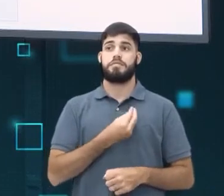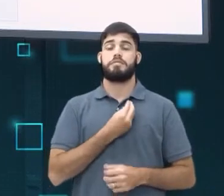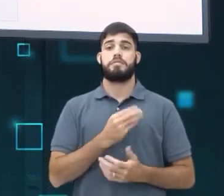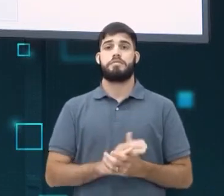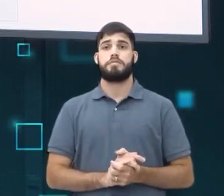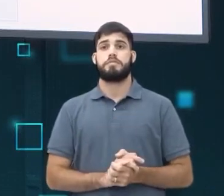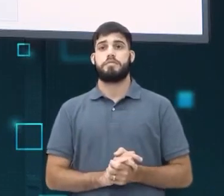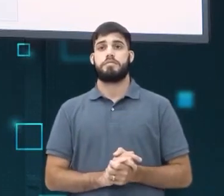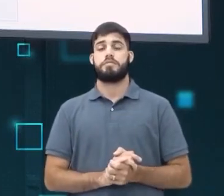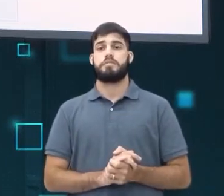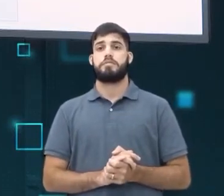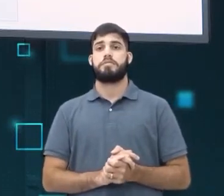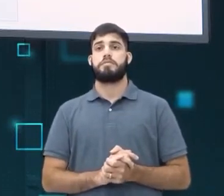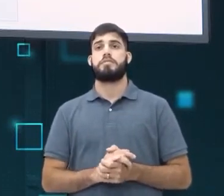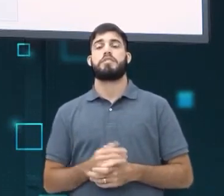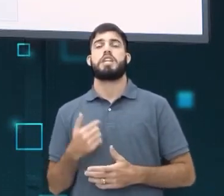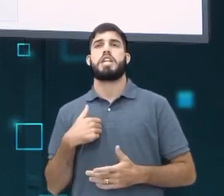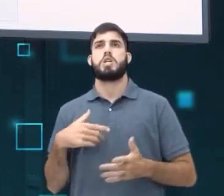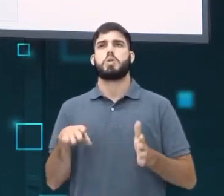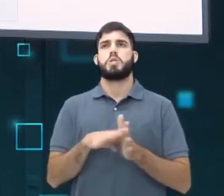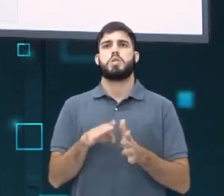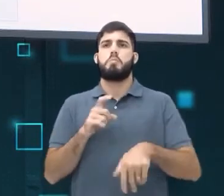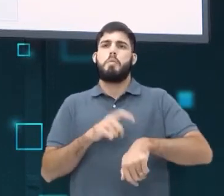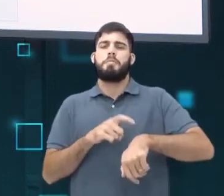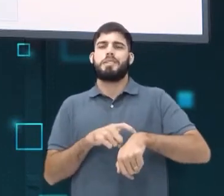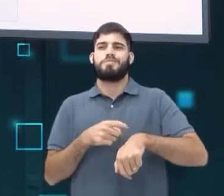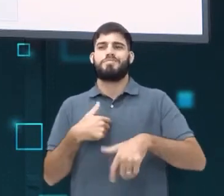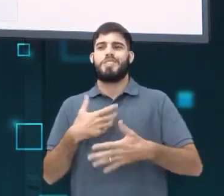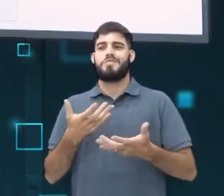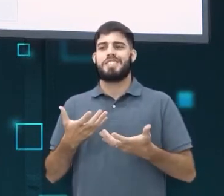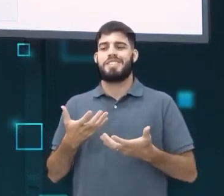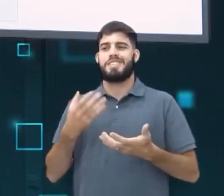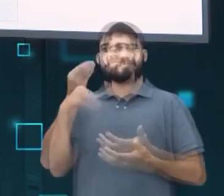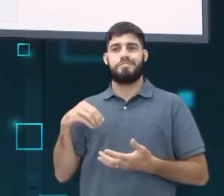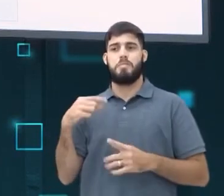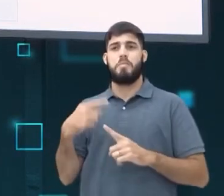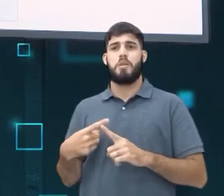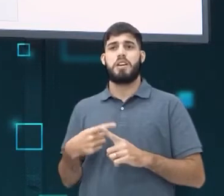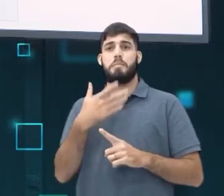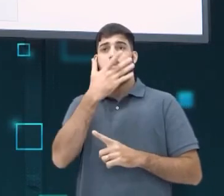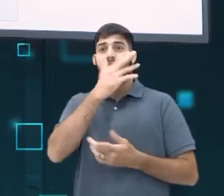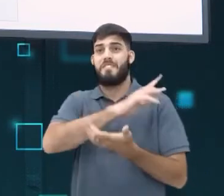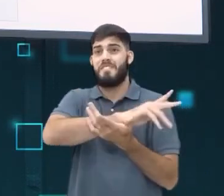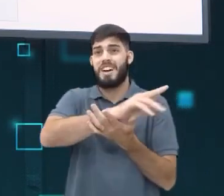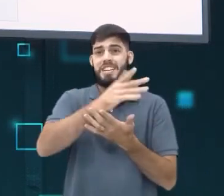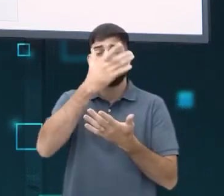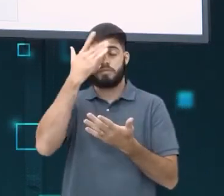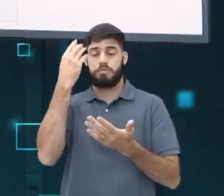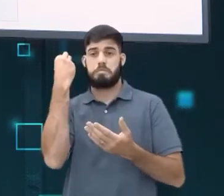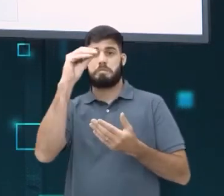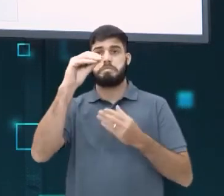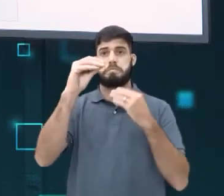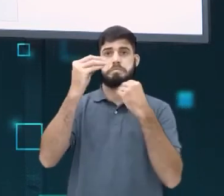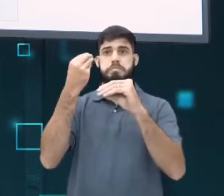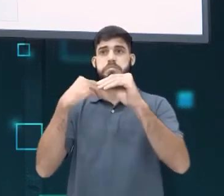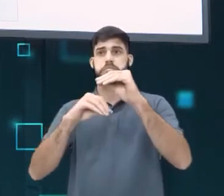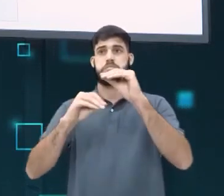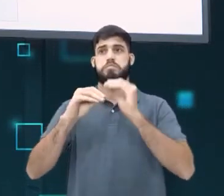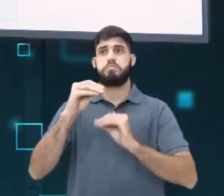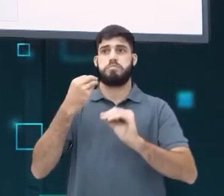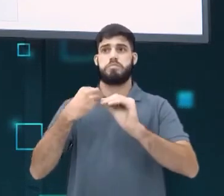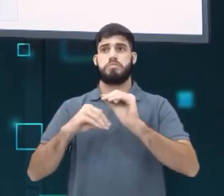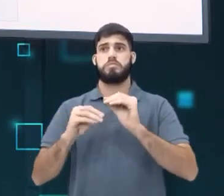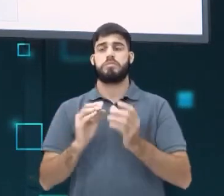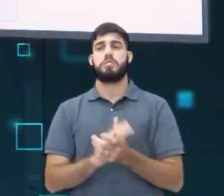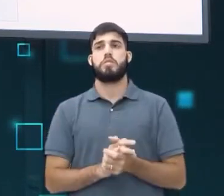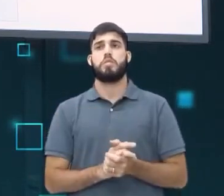sabe? Eu cheguei ao ponto de querer desistir por conta de comentários negativos. Então, para vocês terem noção, né? O